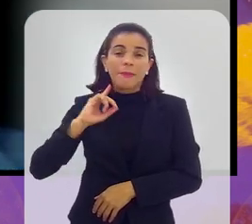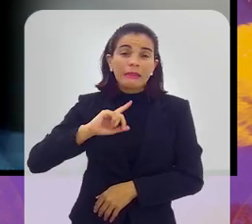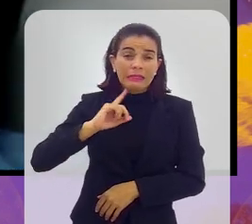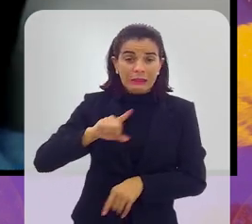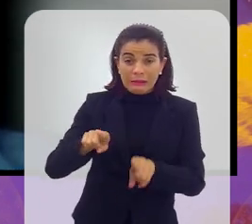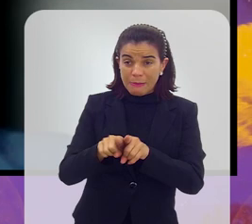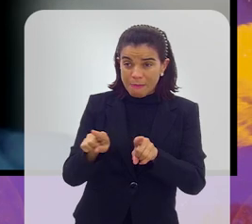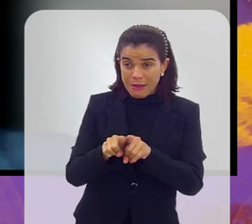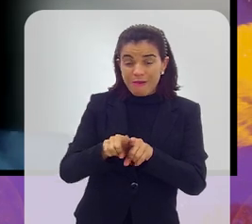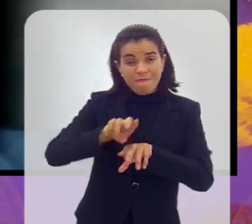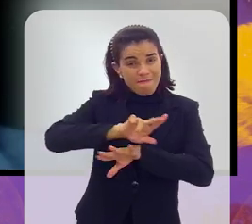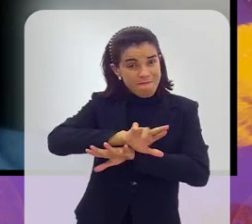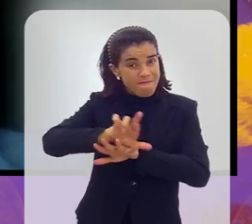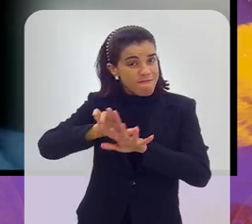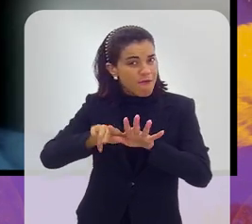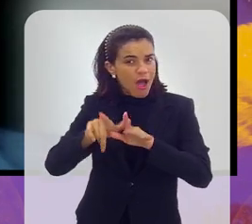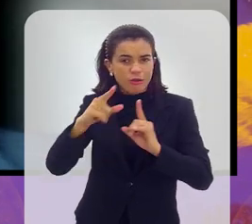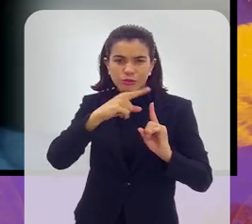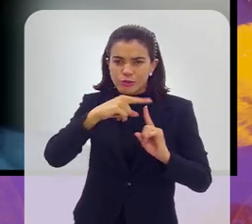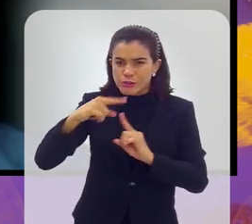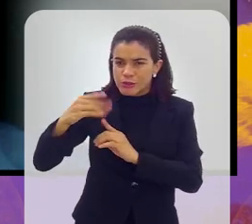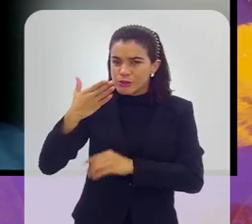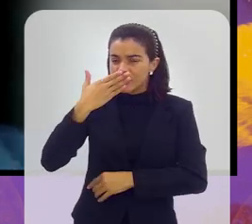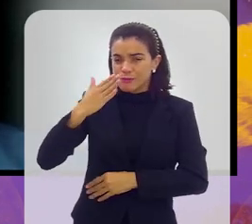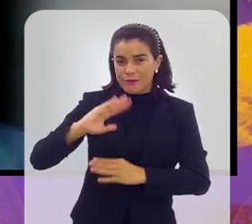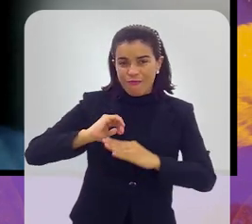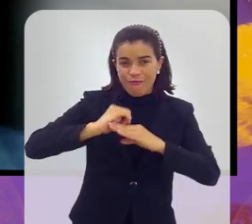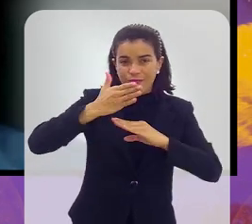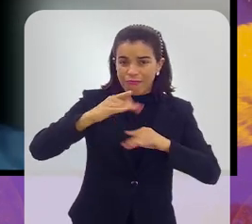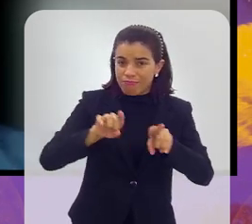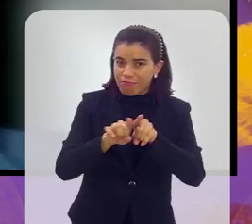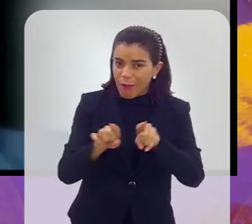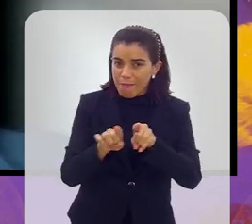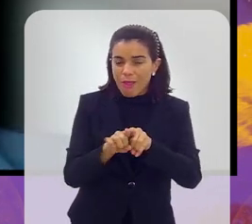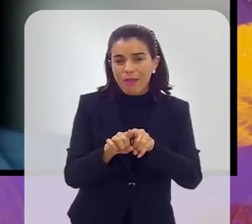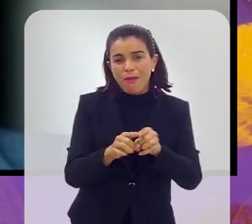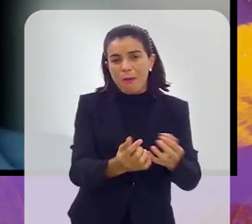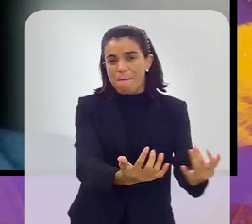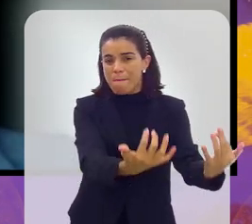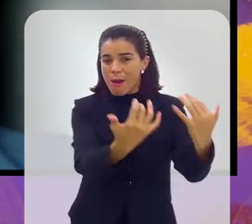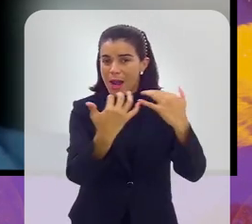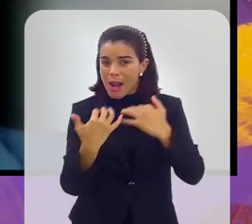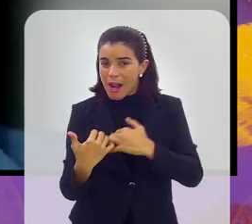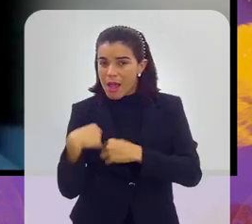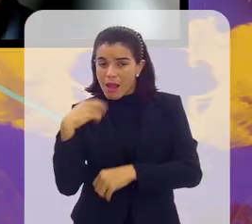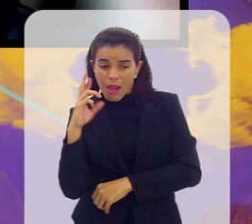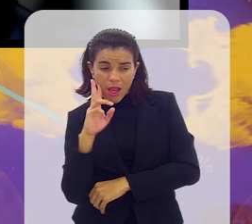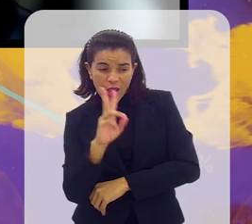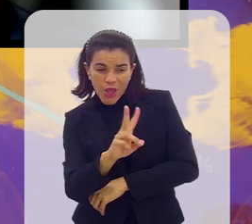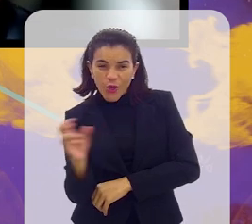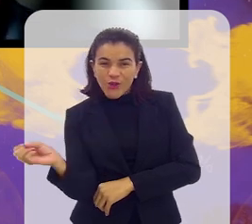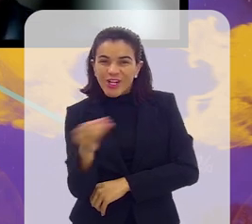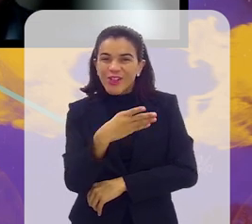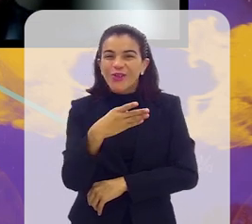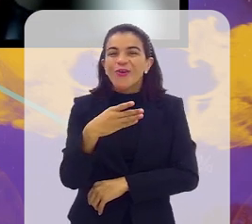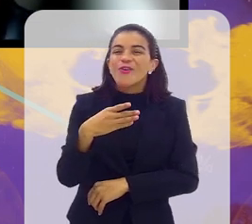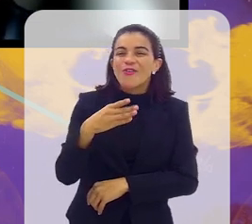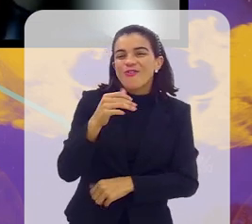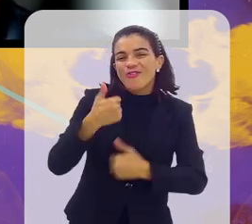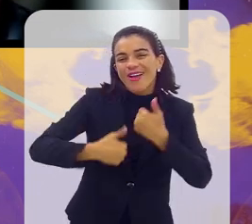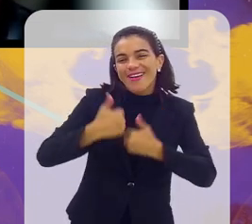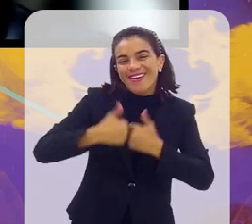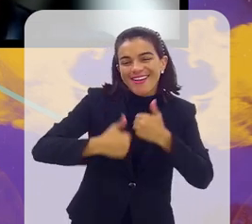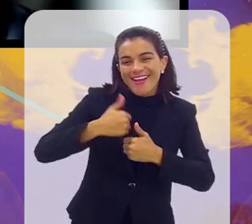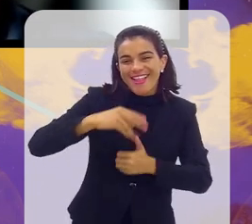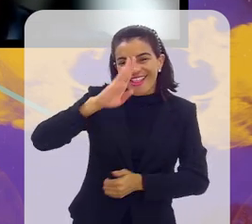não, vários outros estados também vêm para assistir esses jogos, e quem sabe ali encontrar um novo Neymar, o novo Neymar é o